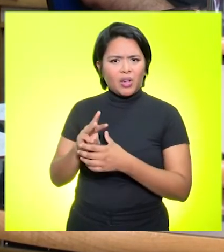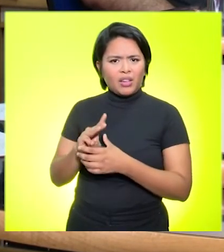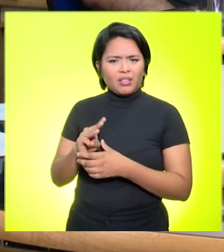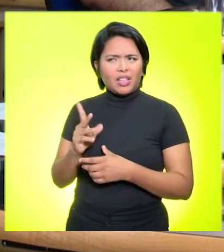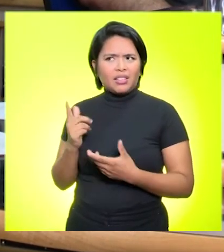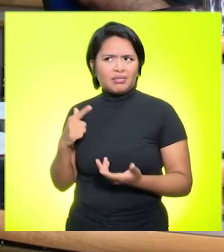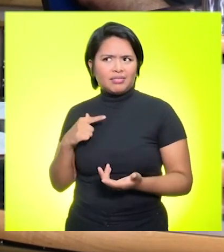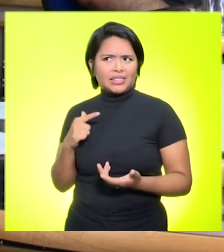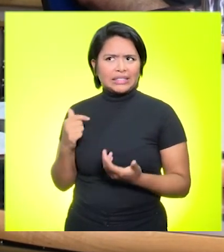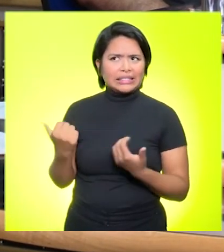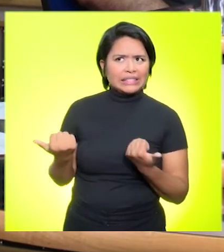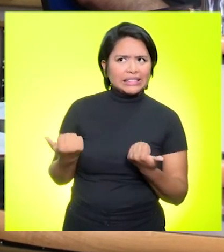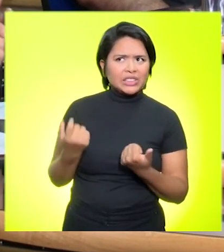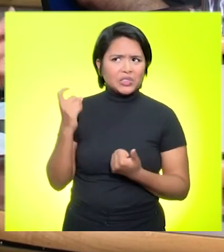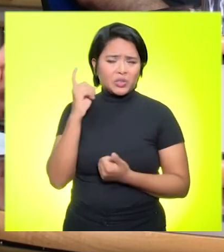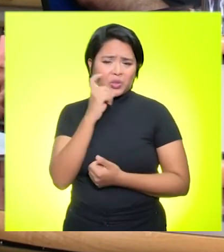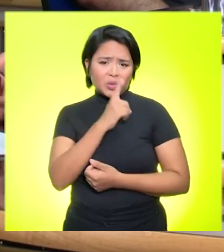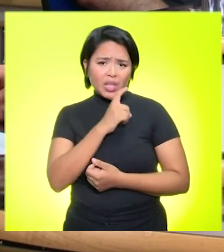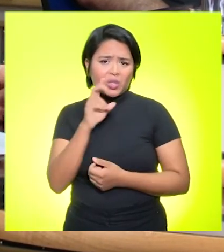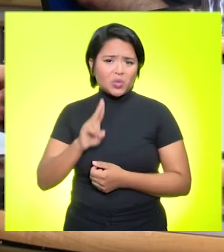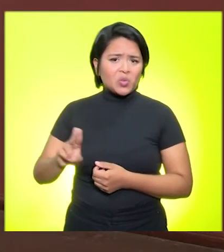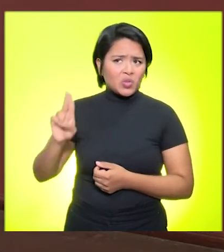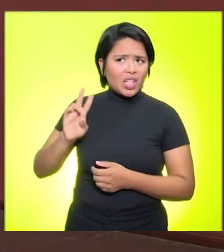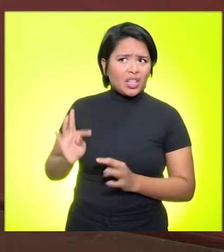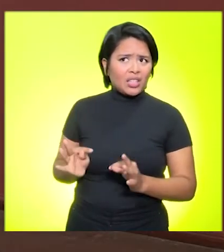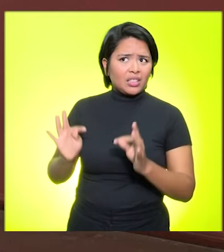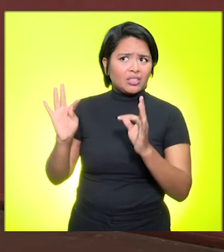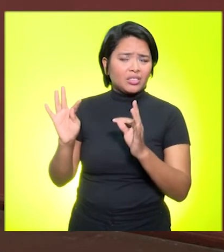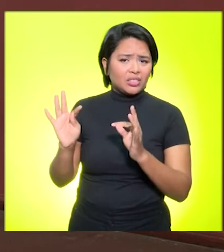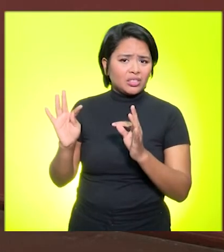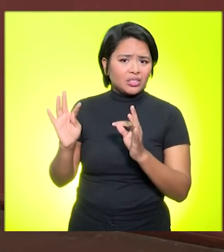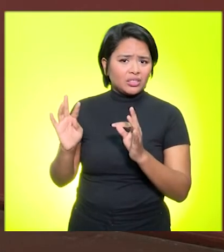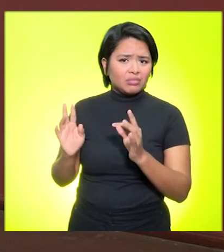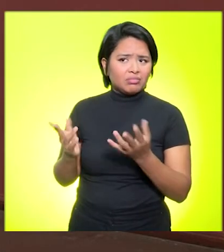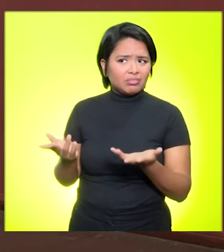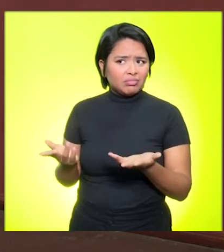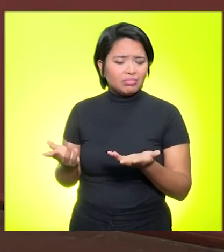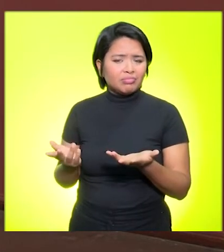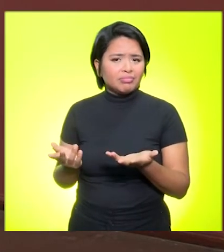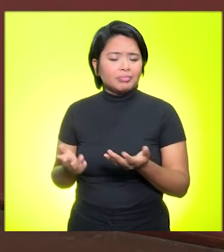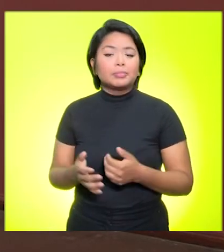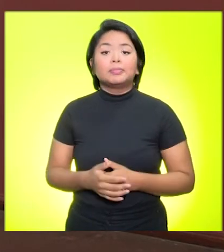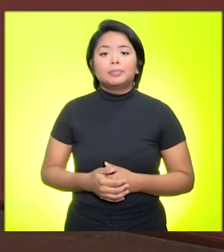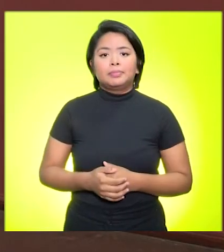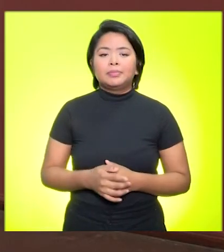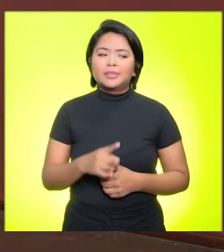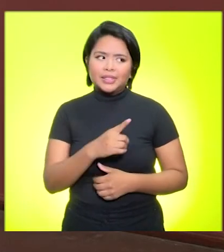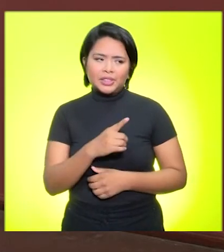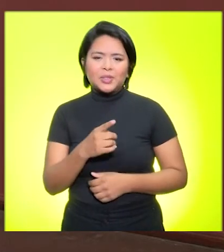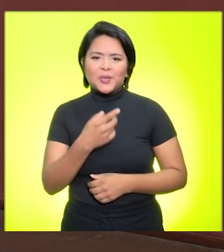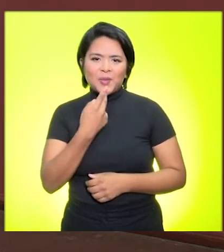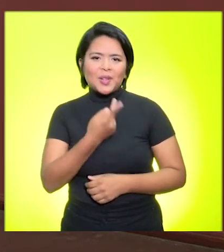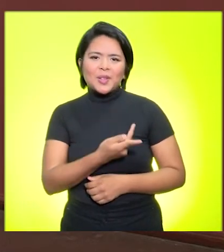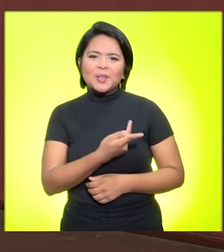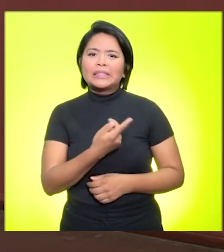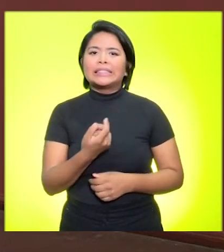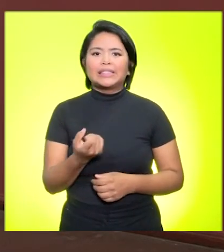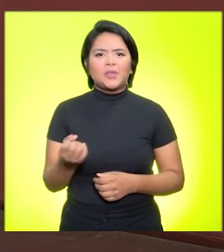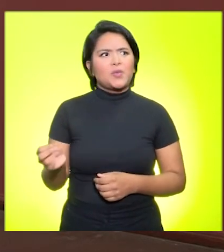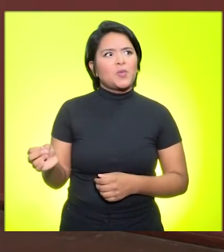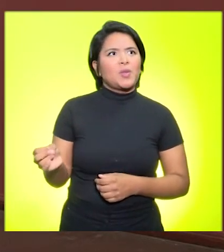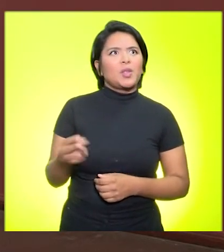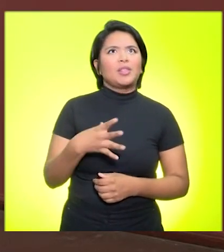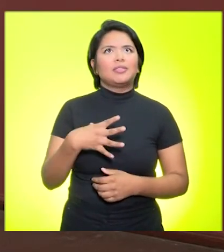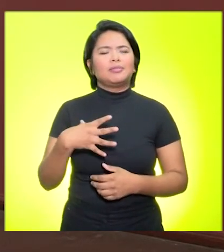aos professores em utilizar essas novas tecnologias? Nós temos, como o professor João falou, tudo que é novo causa, de certa forma,